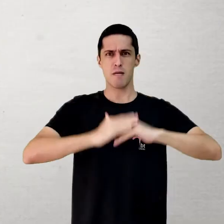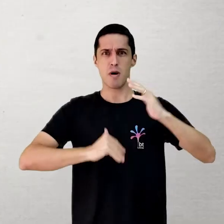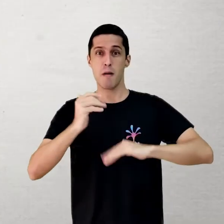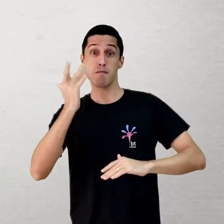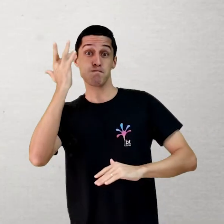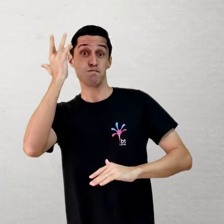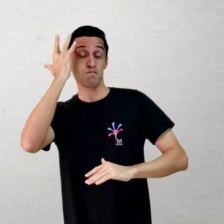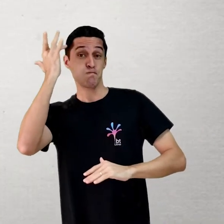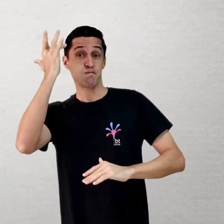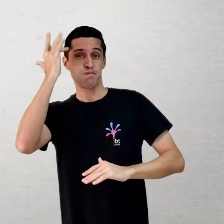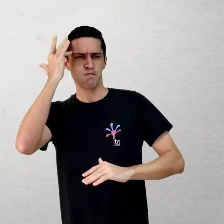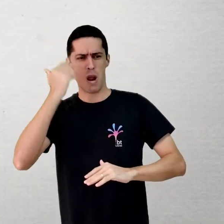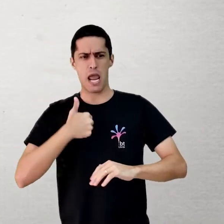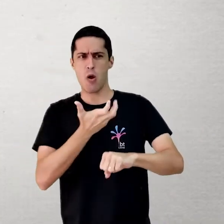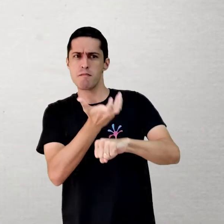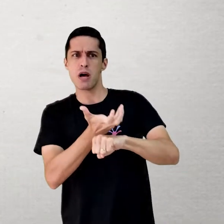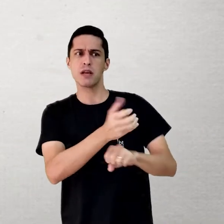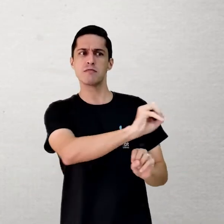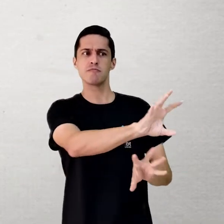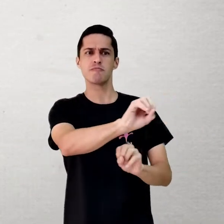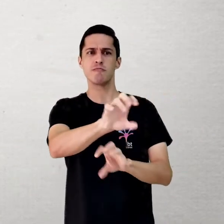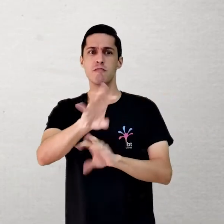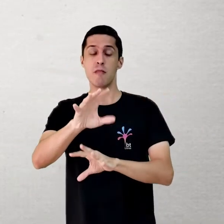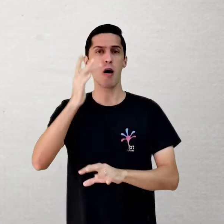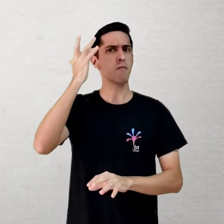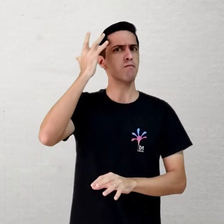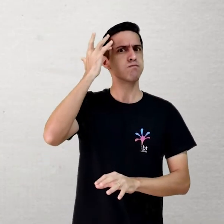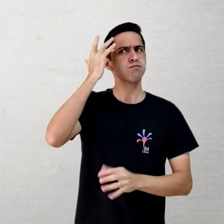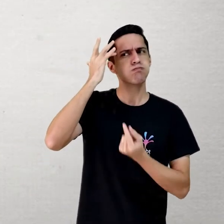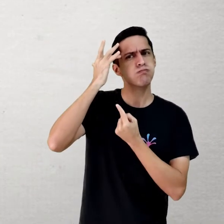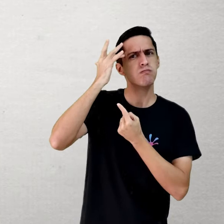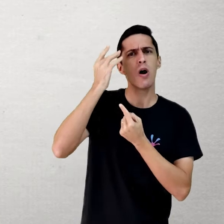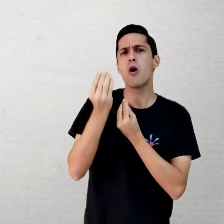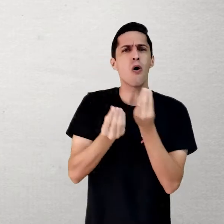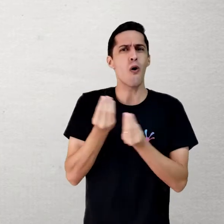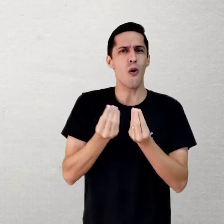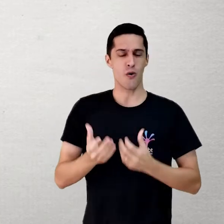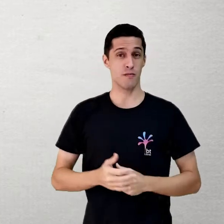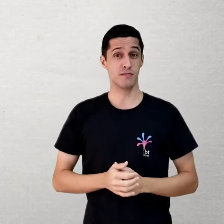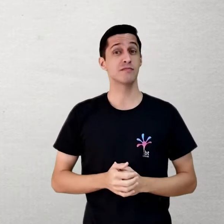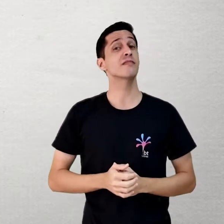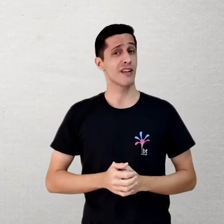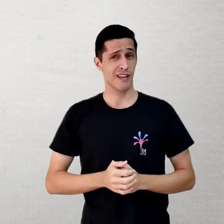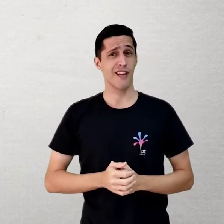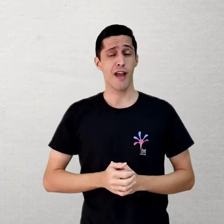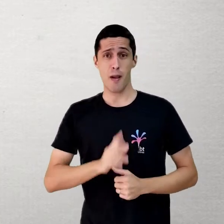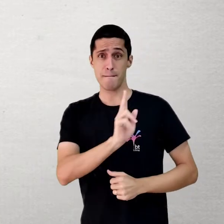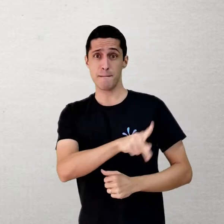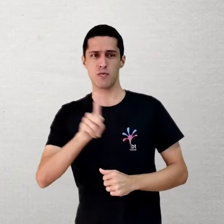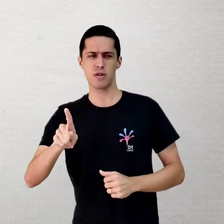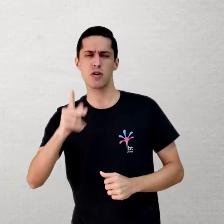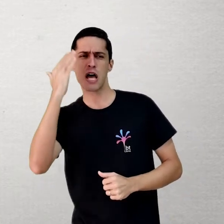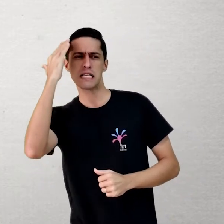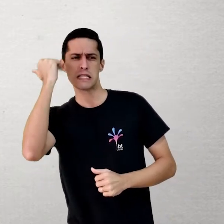professor sobre a disciplina que ele leciona. O nível de proficiência do professor nesses conteúdos influenciam diretamente